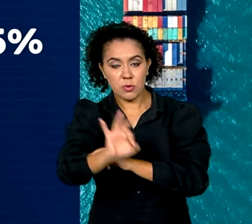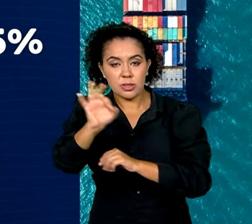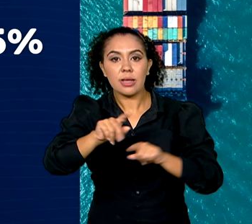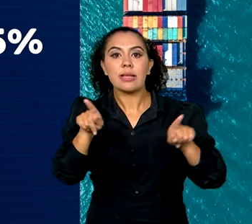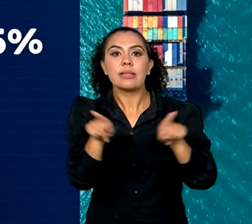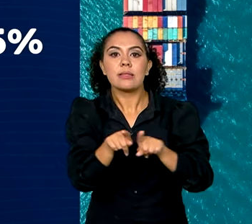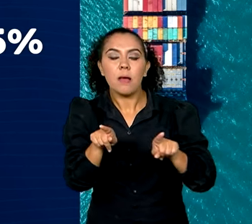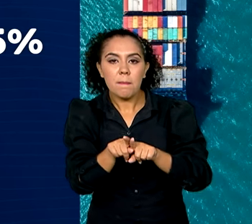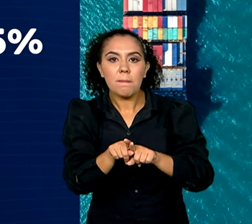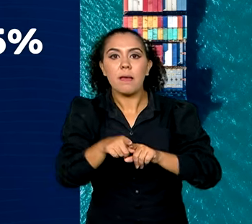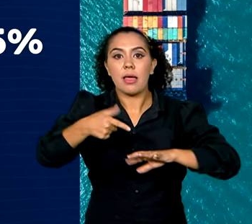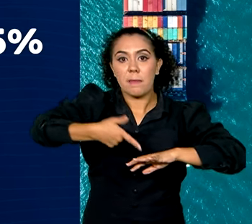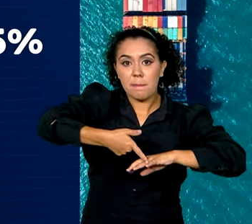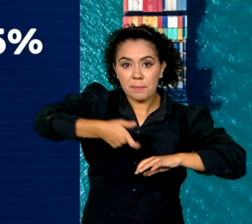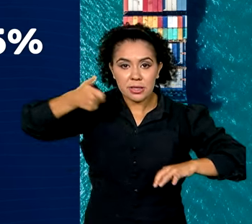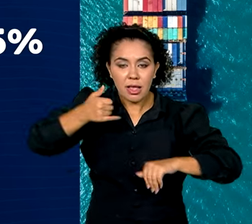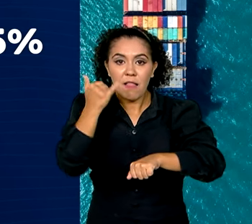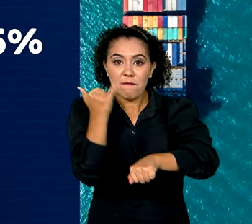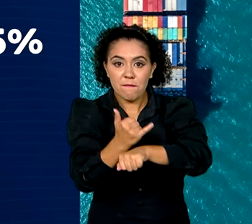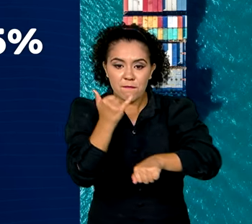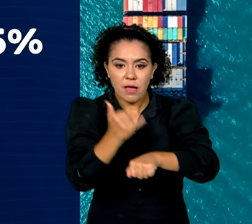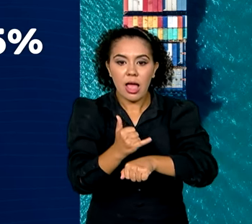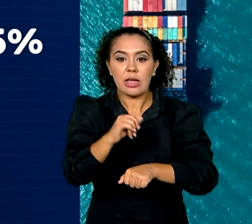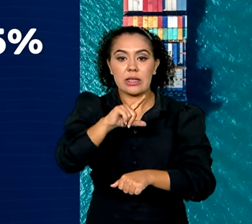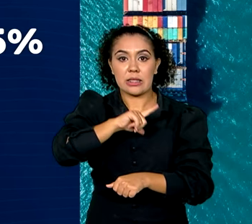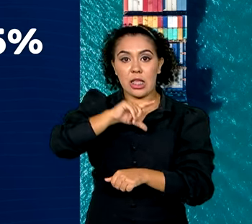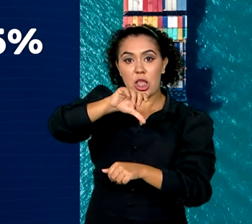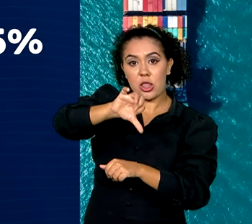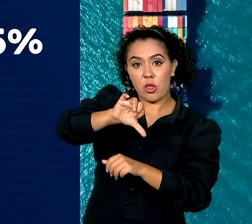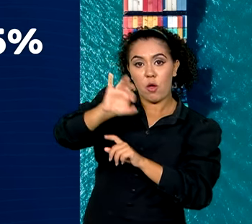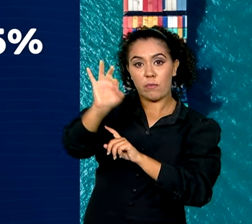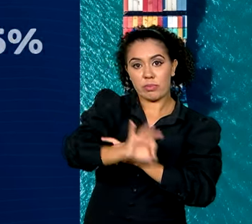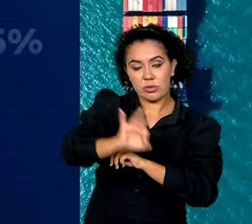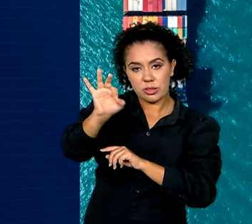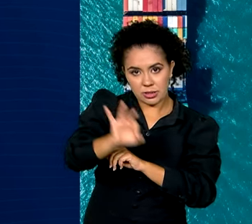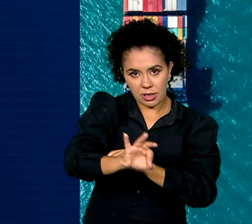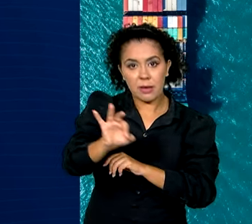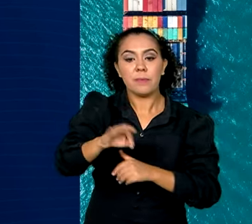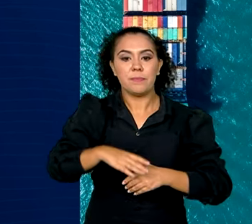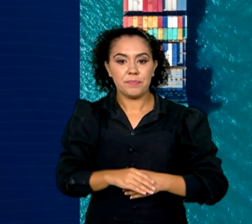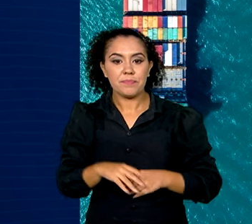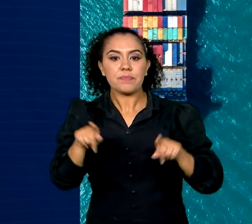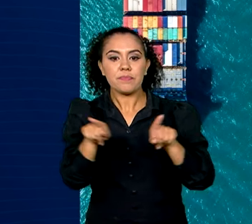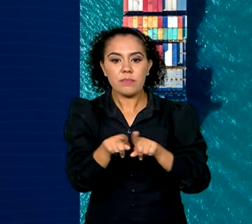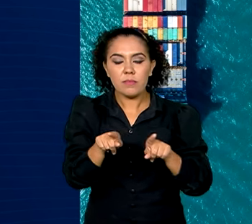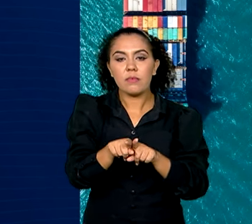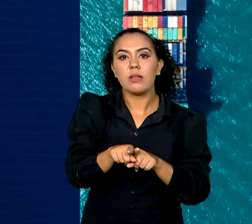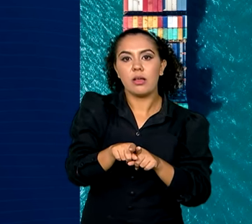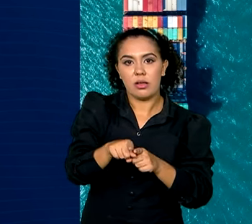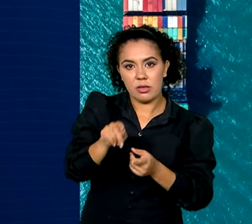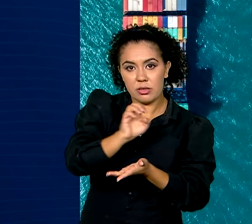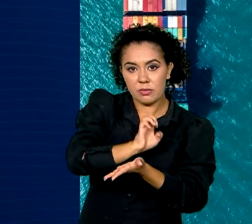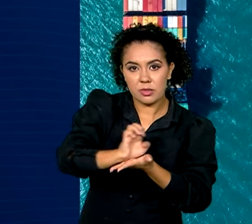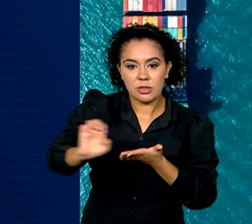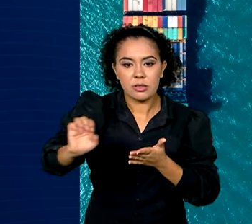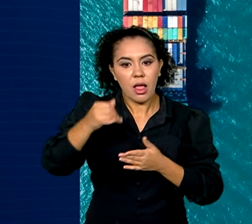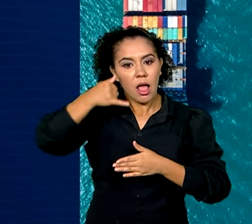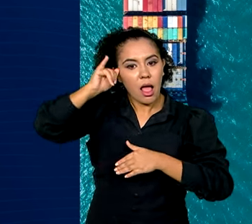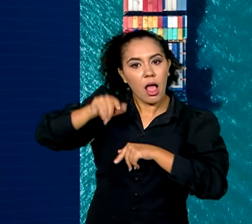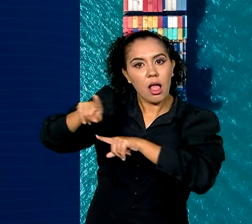ferro com a fatia de 9% do mercado externo. As exportações da agropecuária